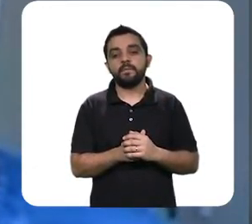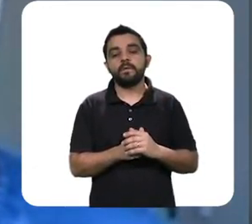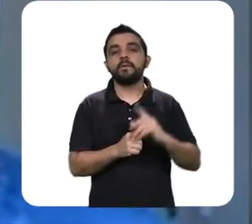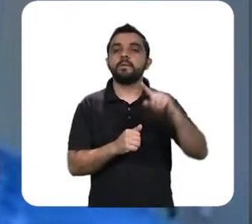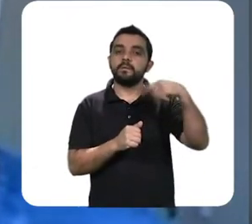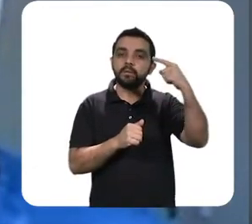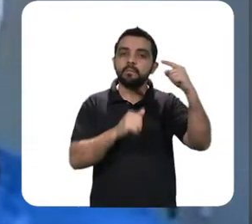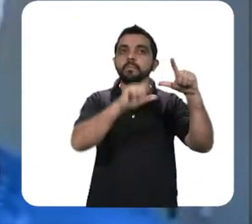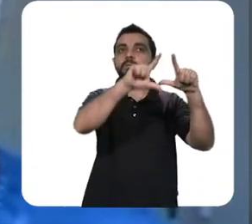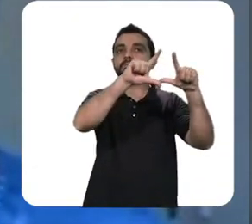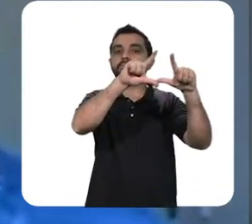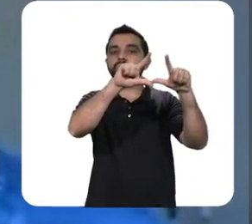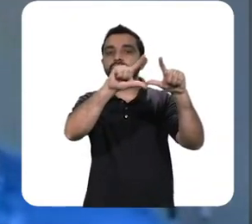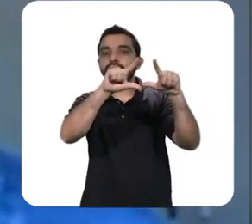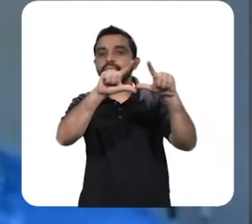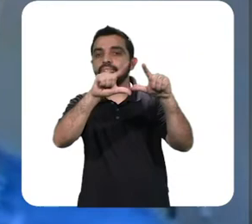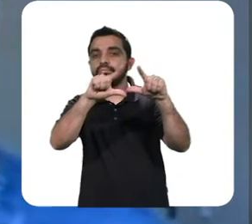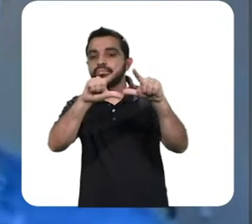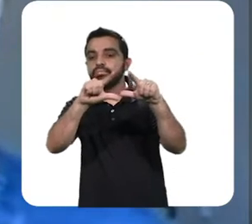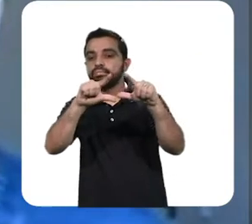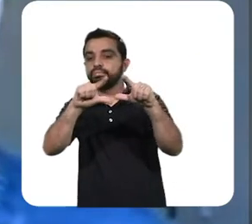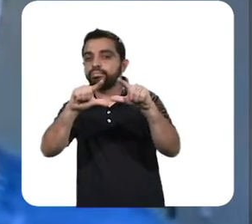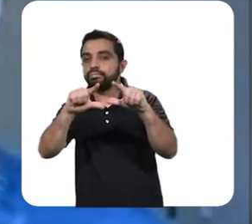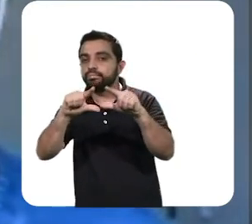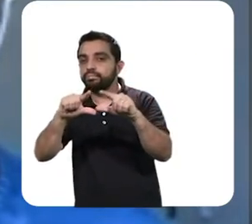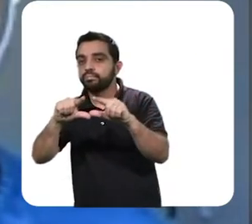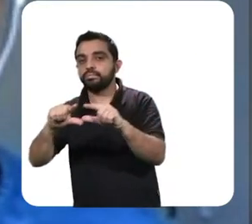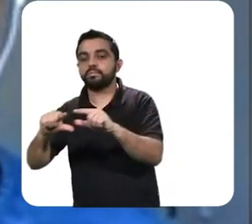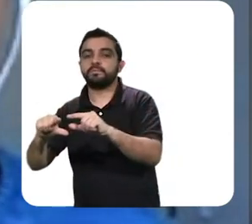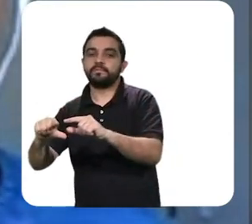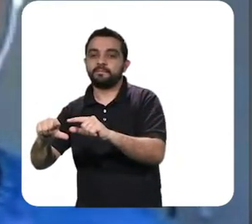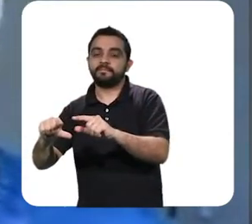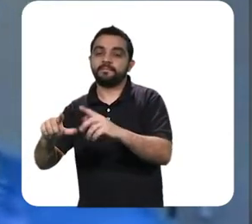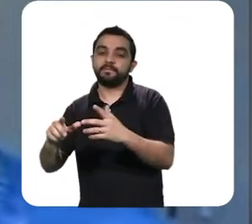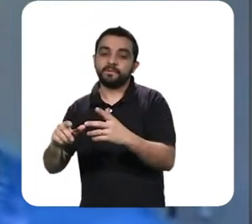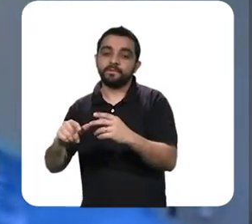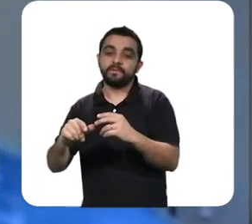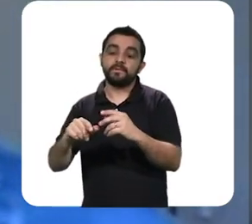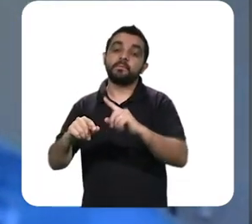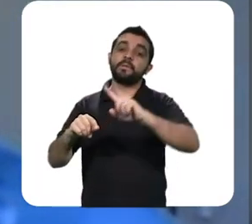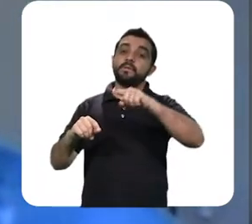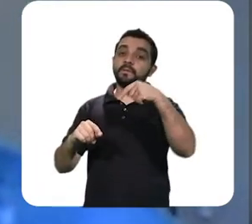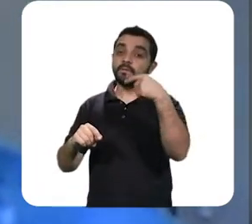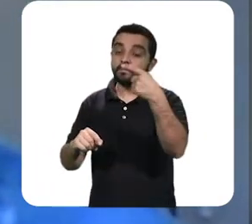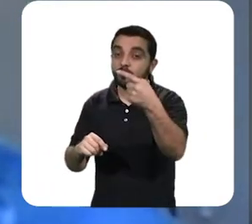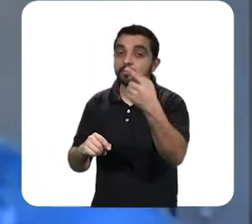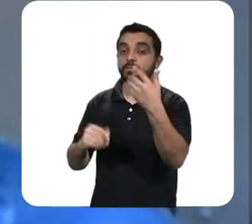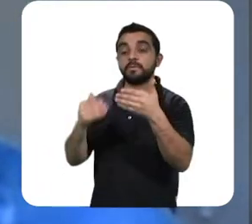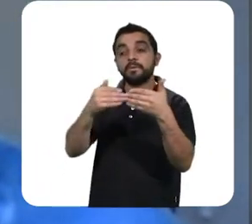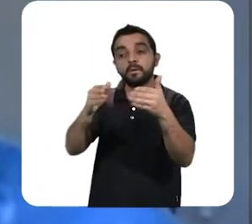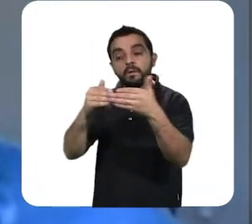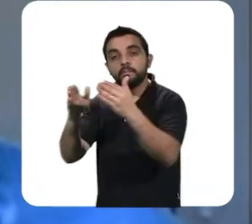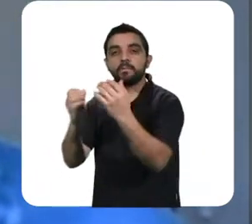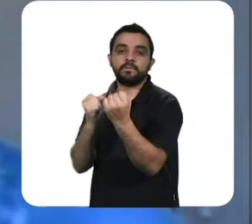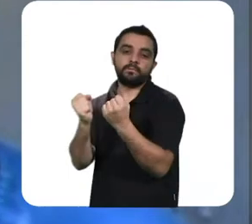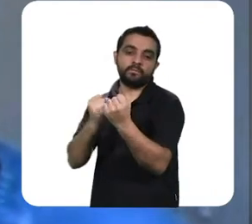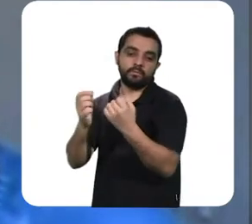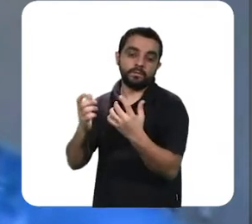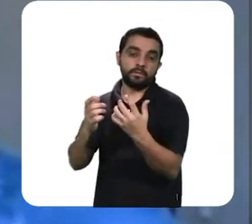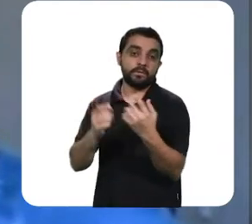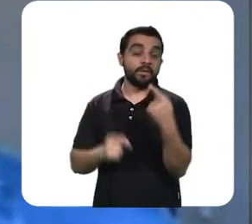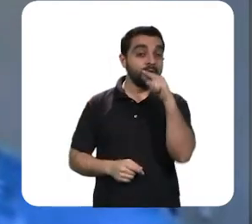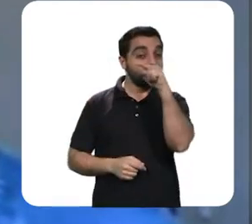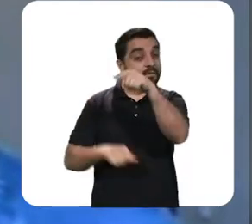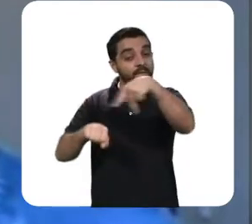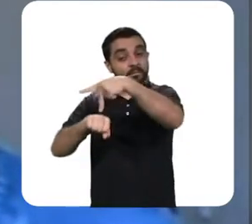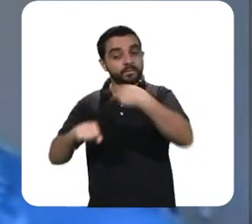aqui no pico e ainda caminha aqui no platô para depois ter uma uma reabertura das coisas. A